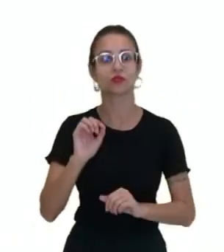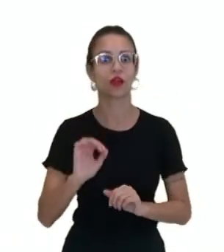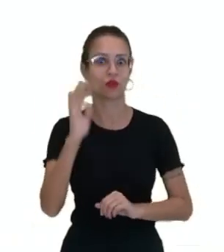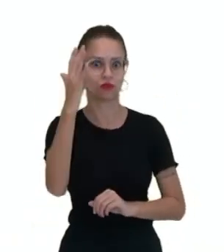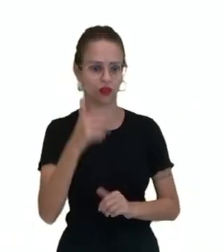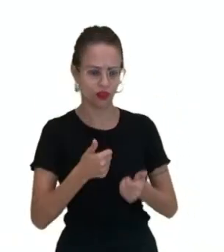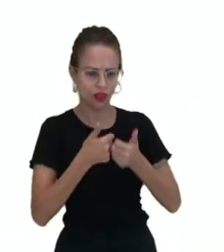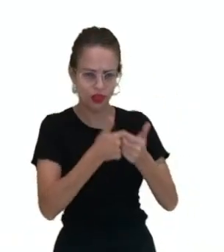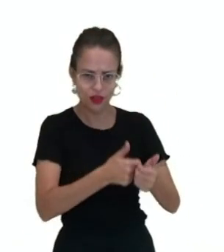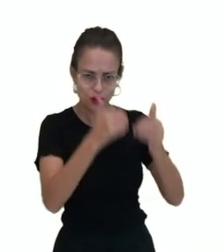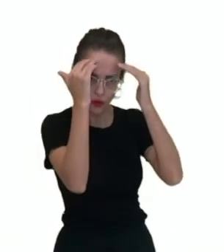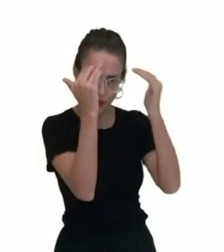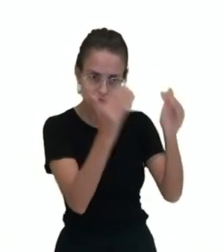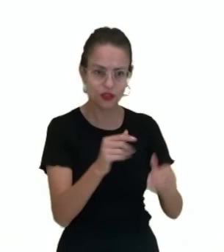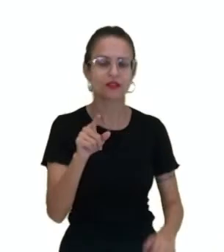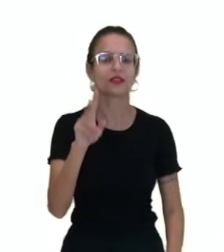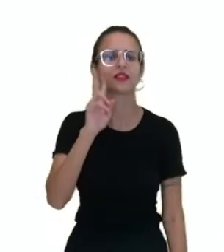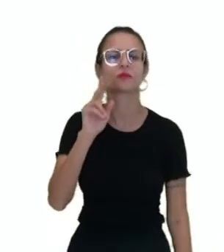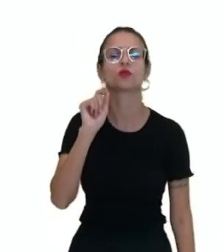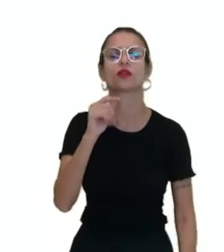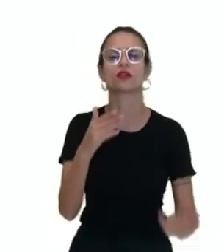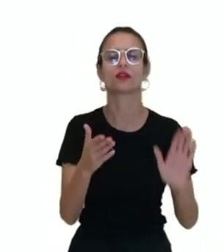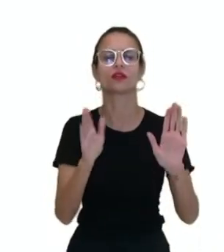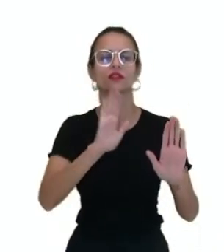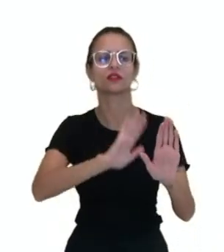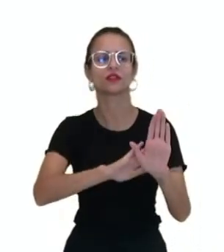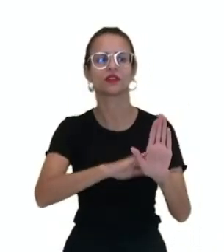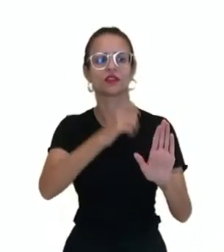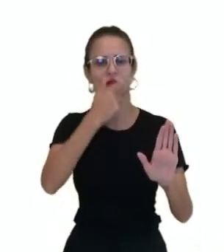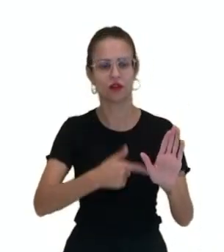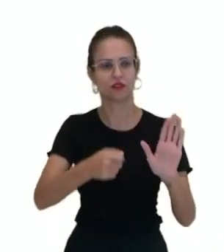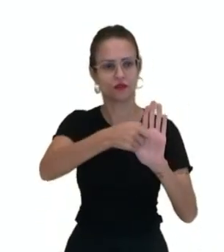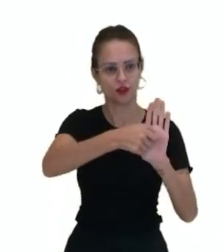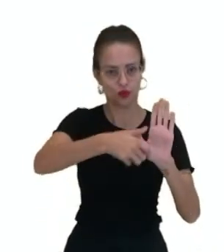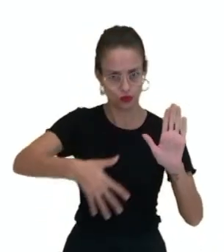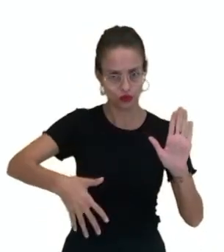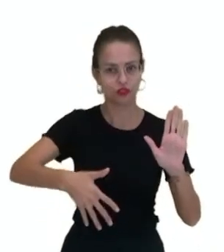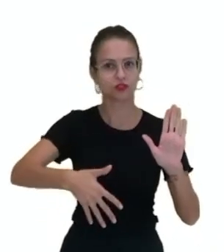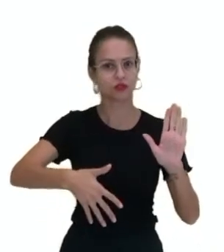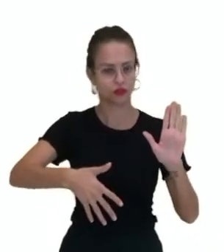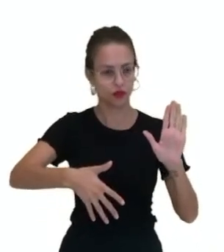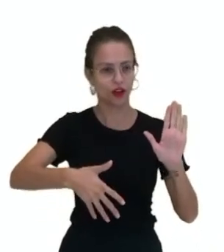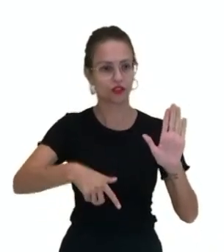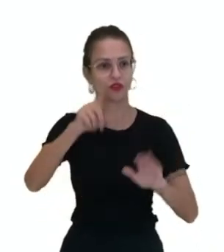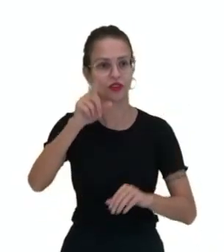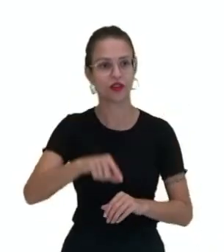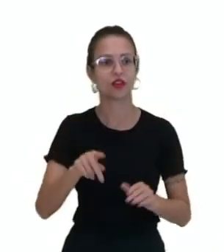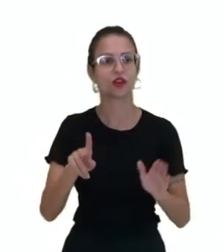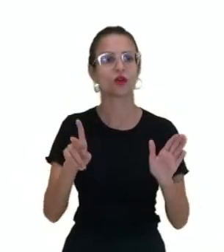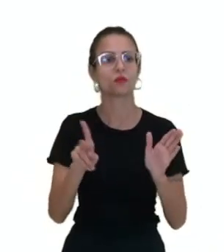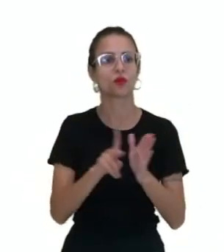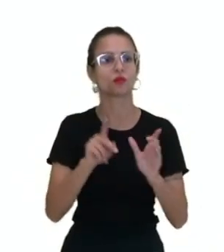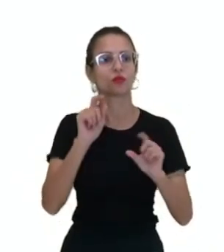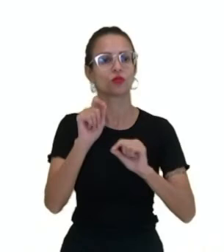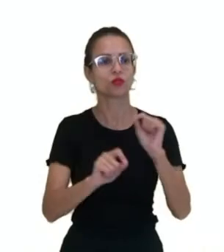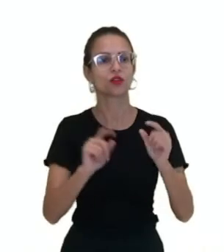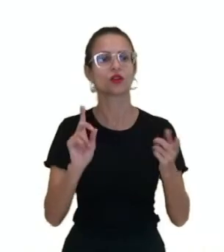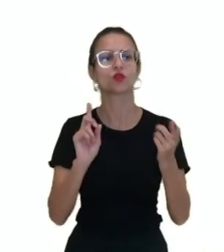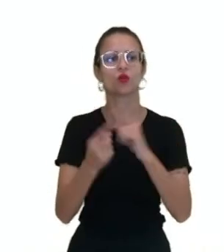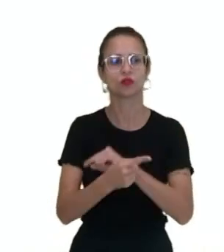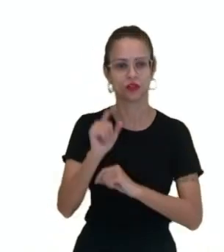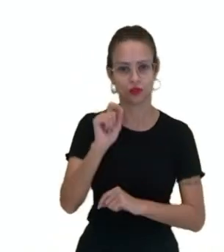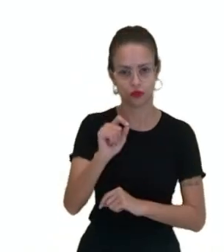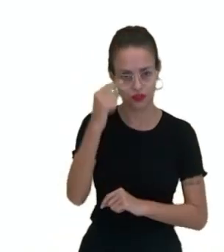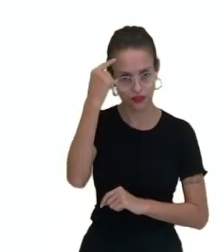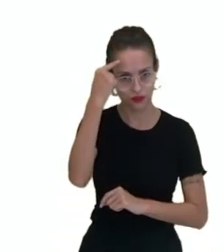manda. Você se lembra o que é ironia? Então, são figuras de linguagem, né? A ironia consiste em afirmar o contrário do que